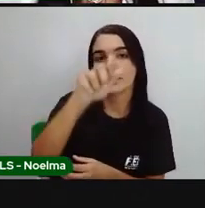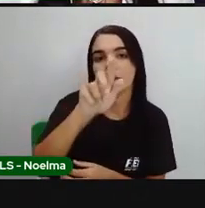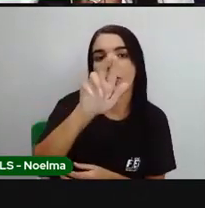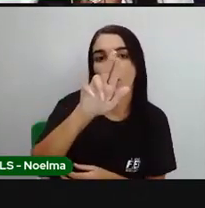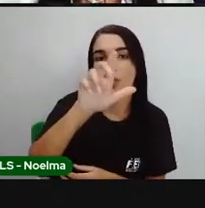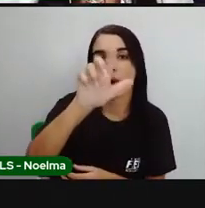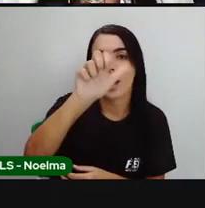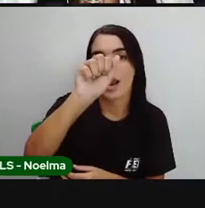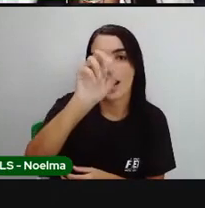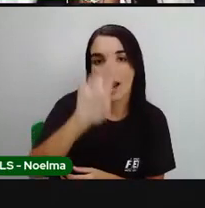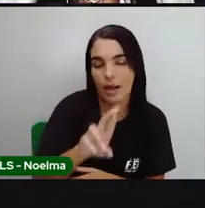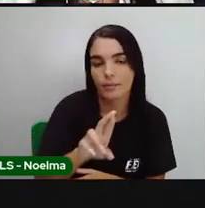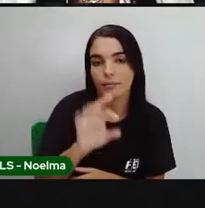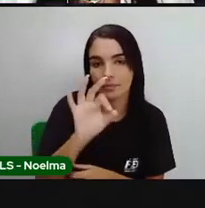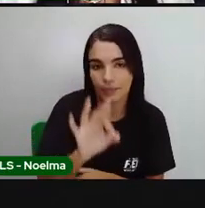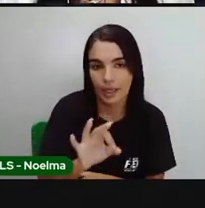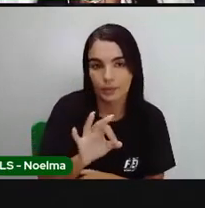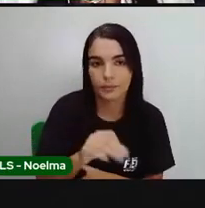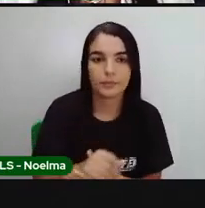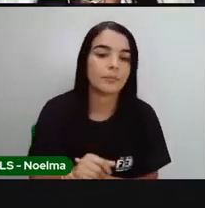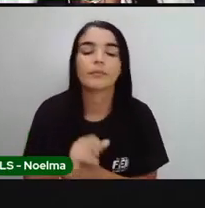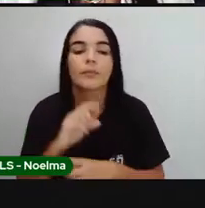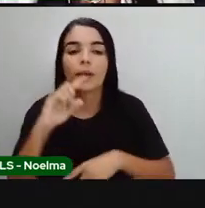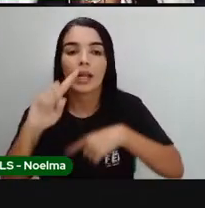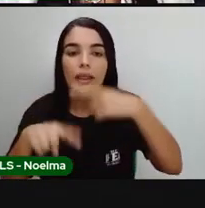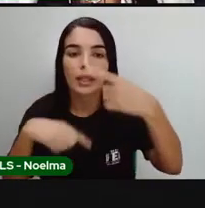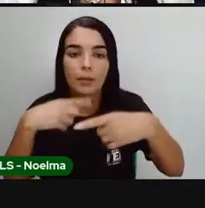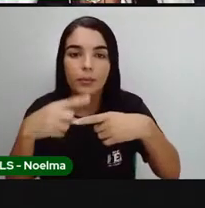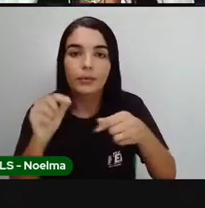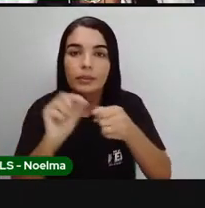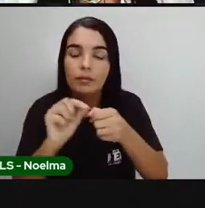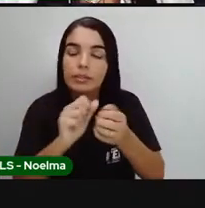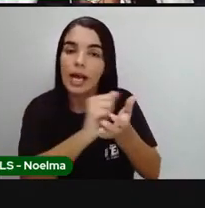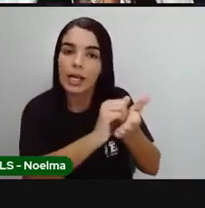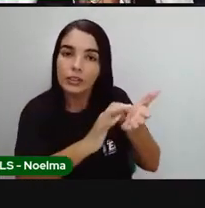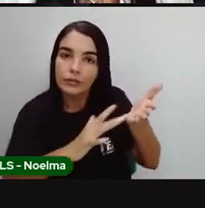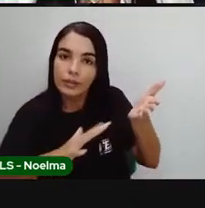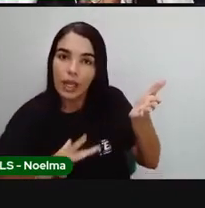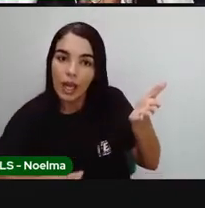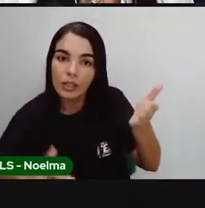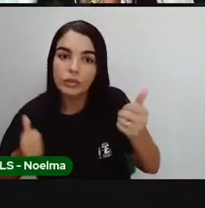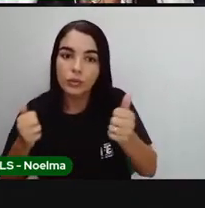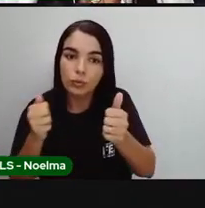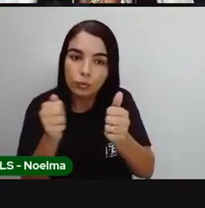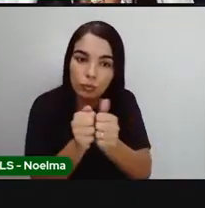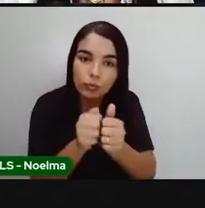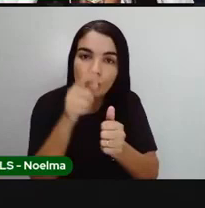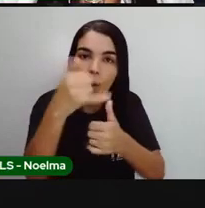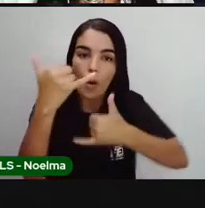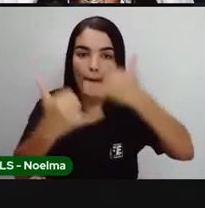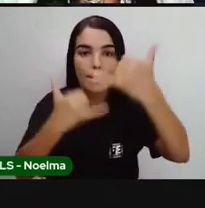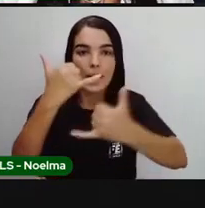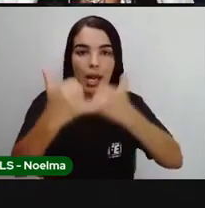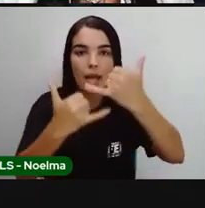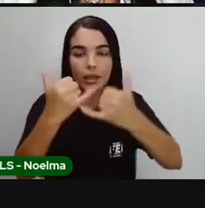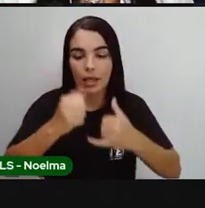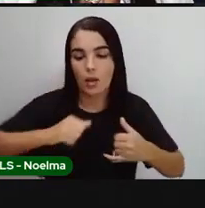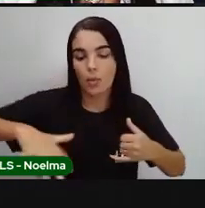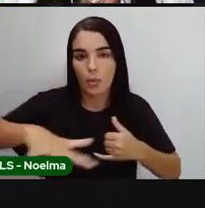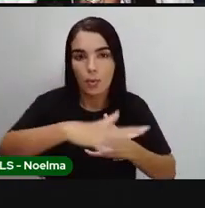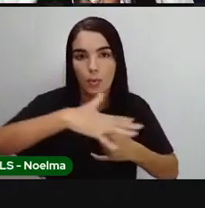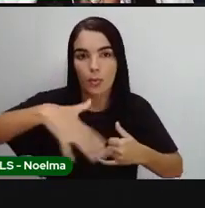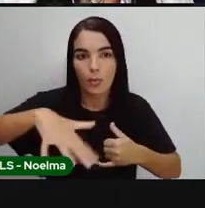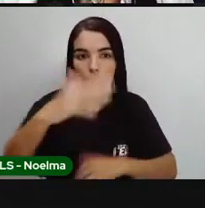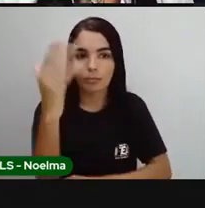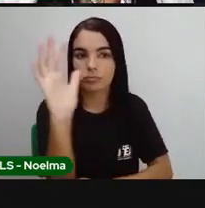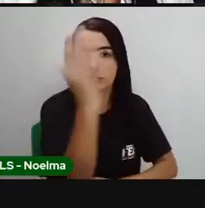para o singular. Após isso, vocês vão fazer a atividade complementar, o jogo do meio ambiente. Quem tiver acesso